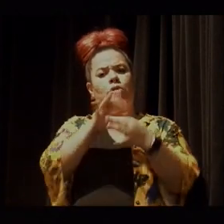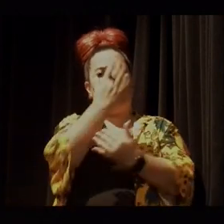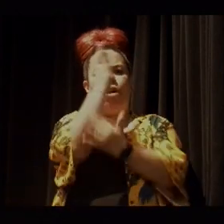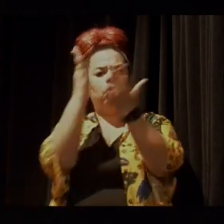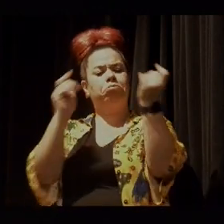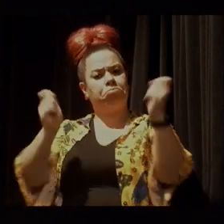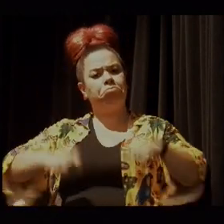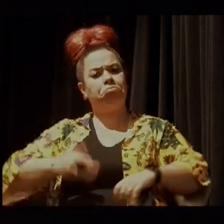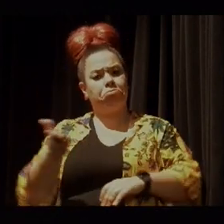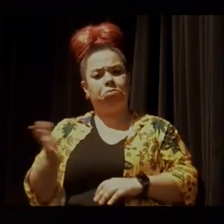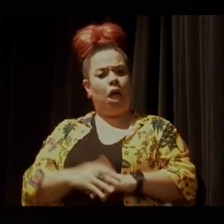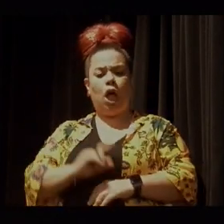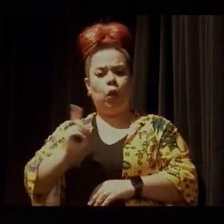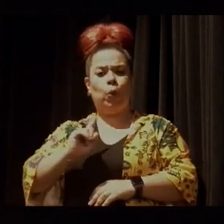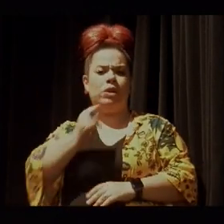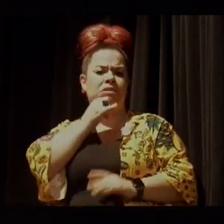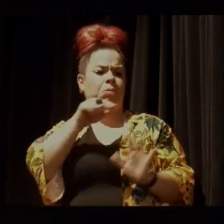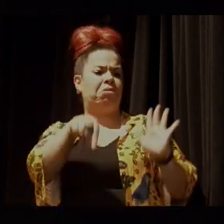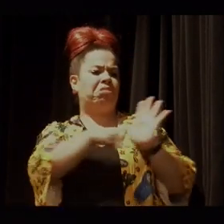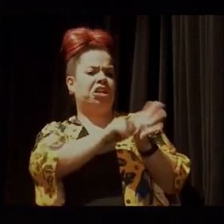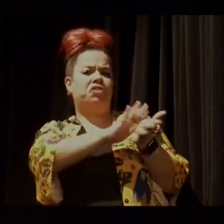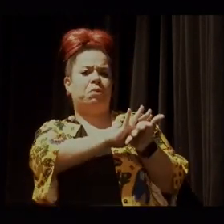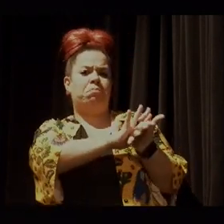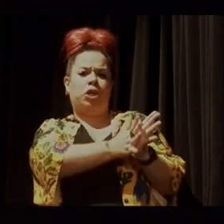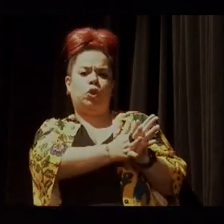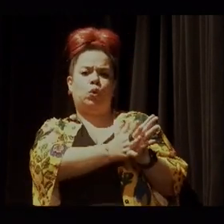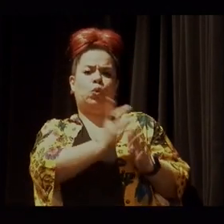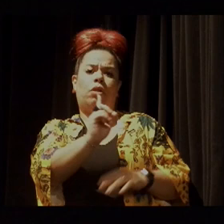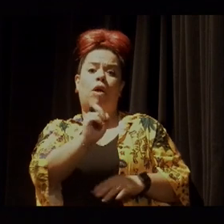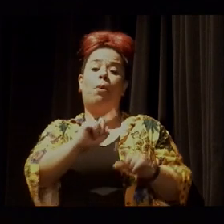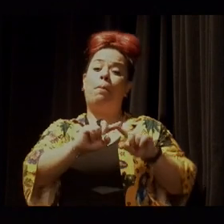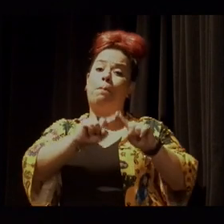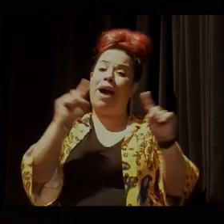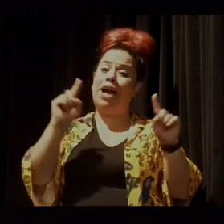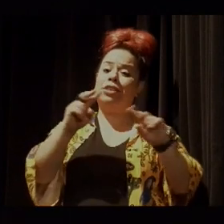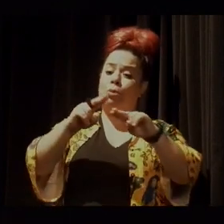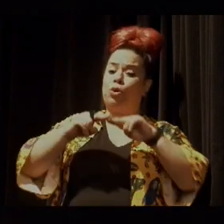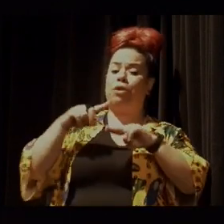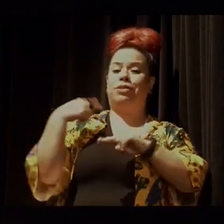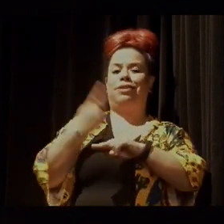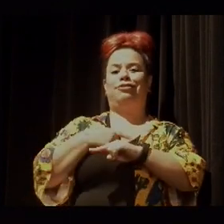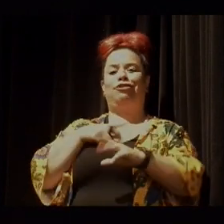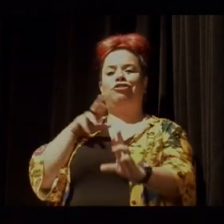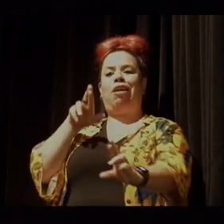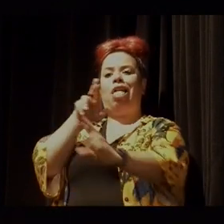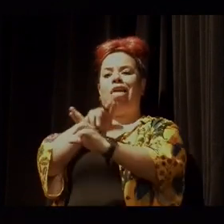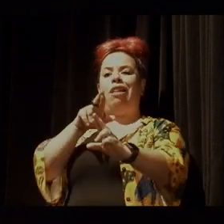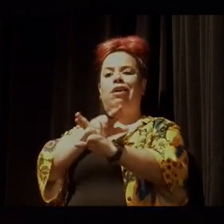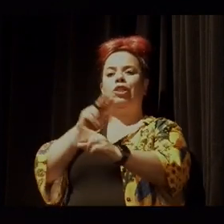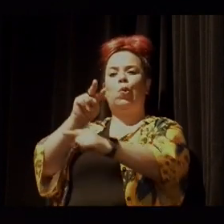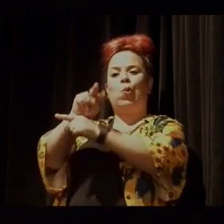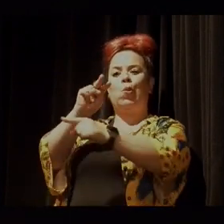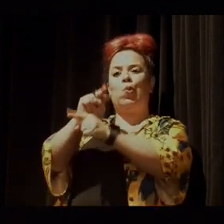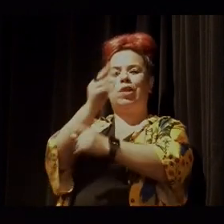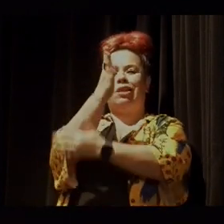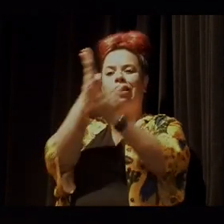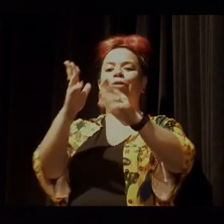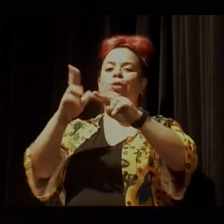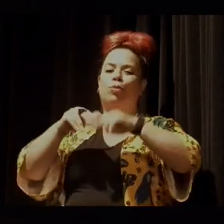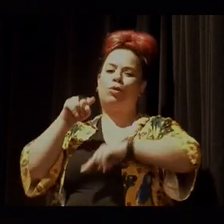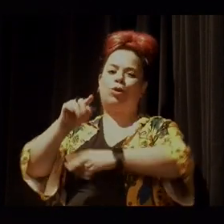é uma coisa negativa, é a forma como a gente se relaciona com a natureza que vai determinar isso.